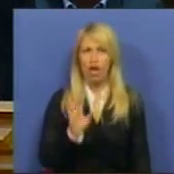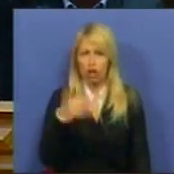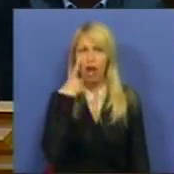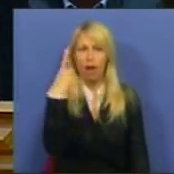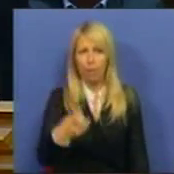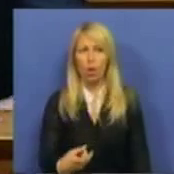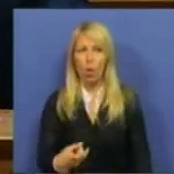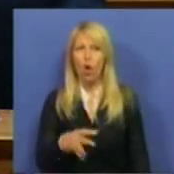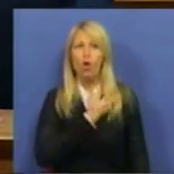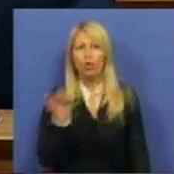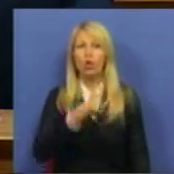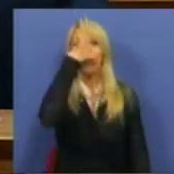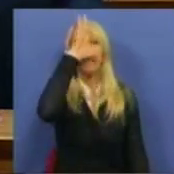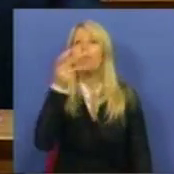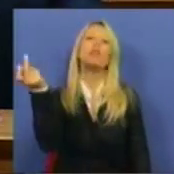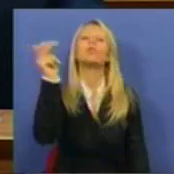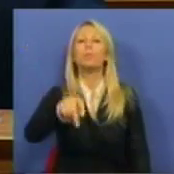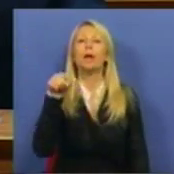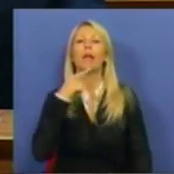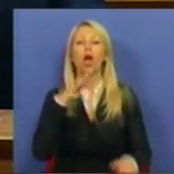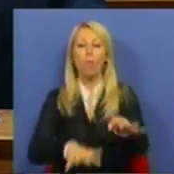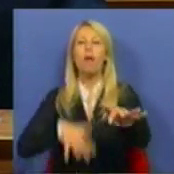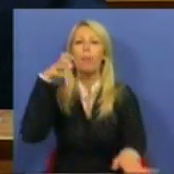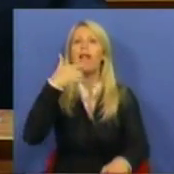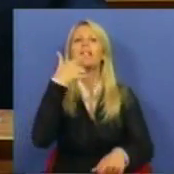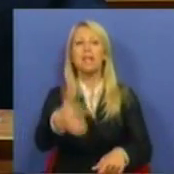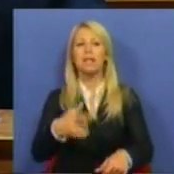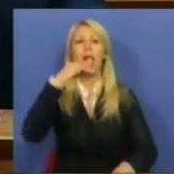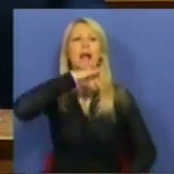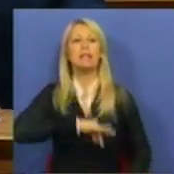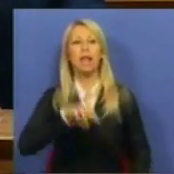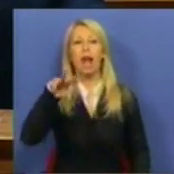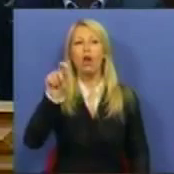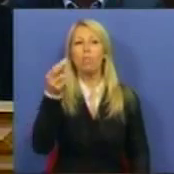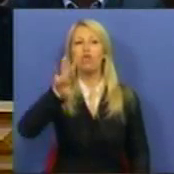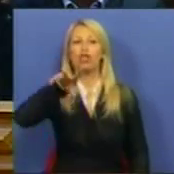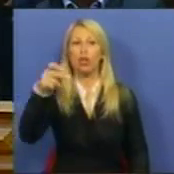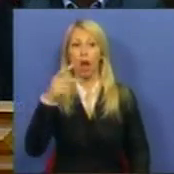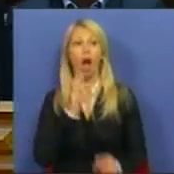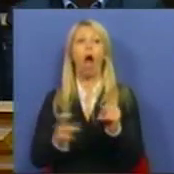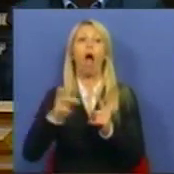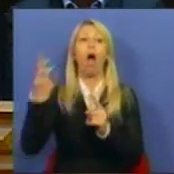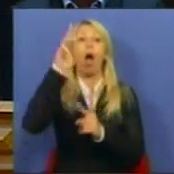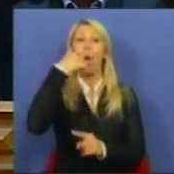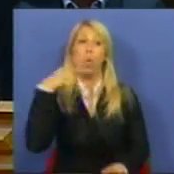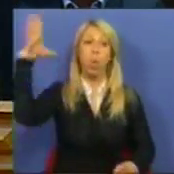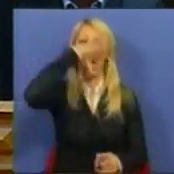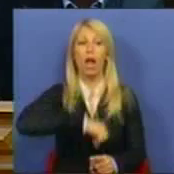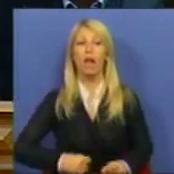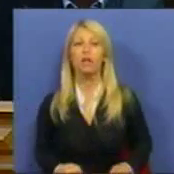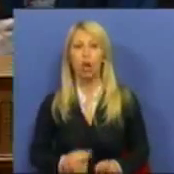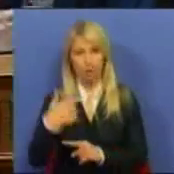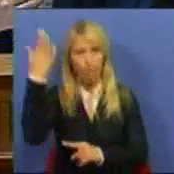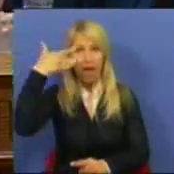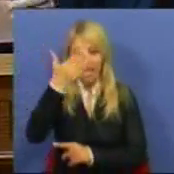ao Parlamento dizer que o salário de Mechia é uma escalada gananciosa, mas quando esta semana esteve com